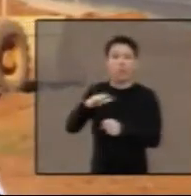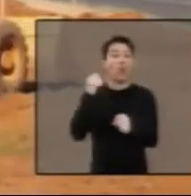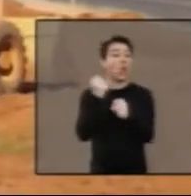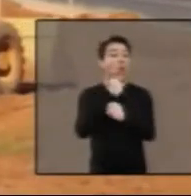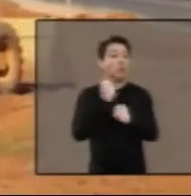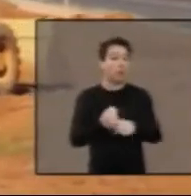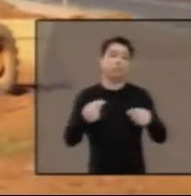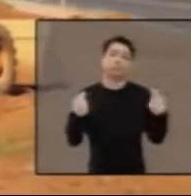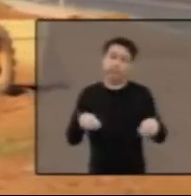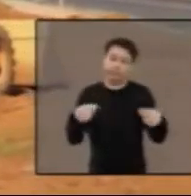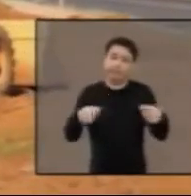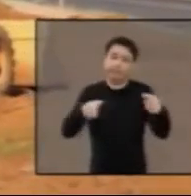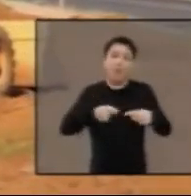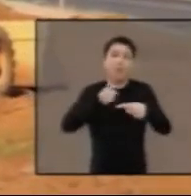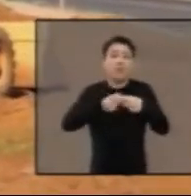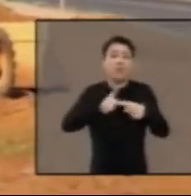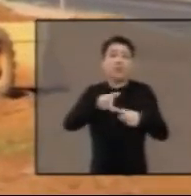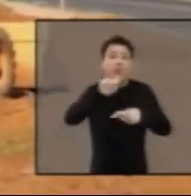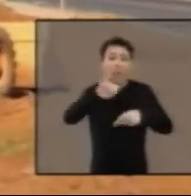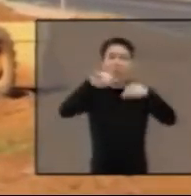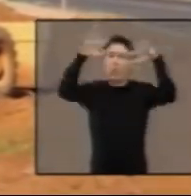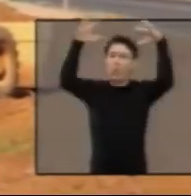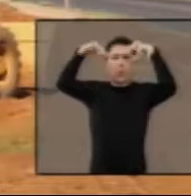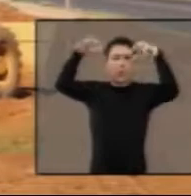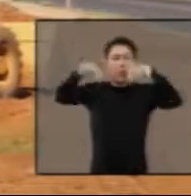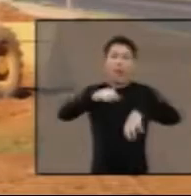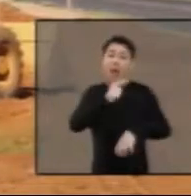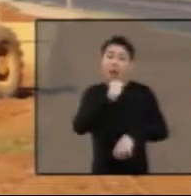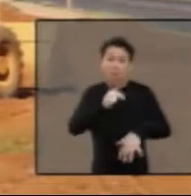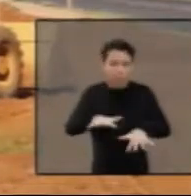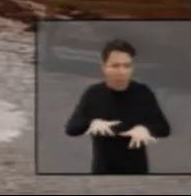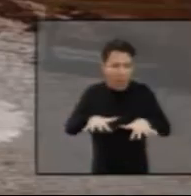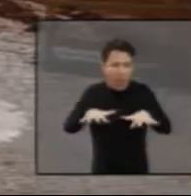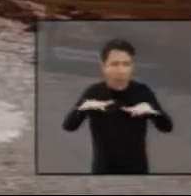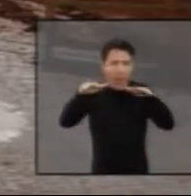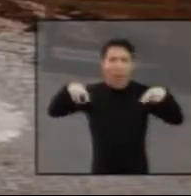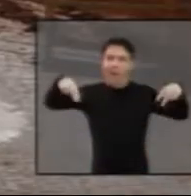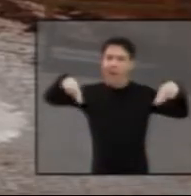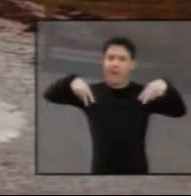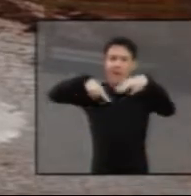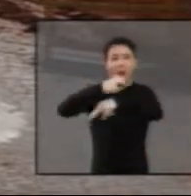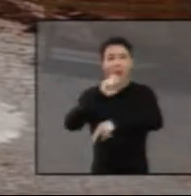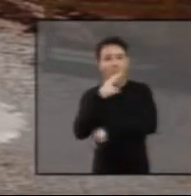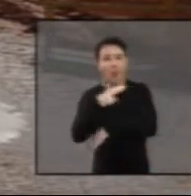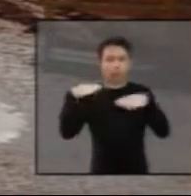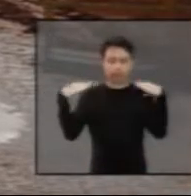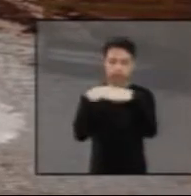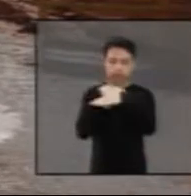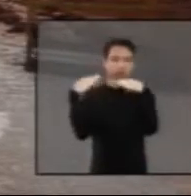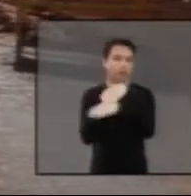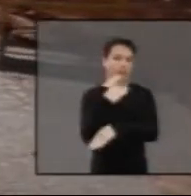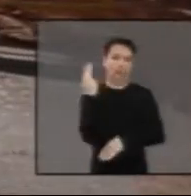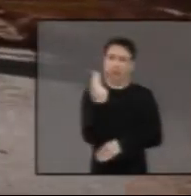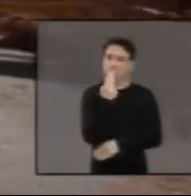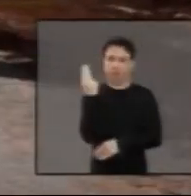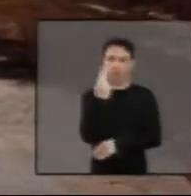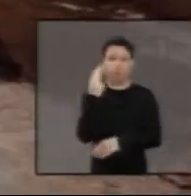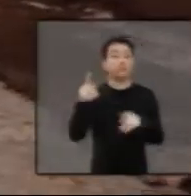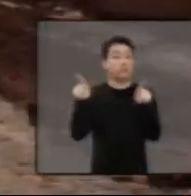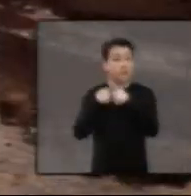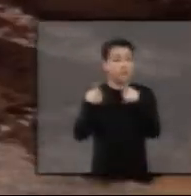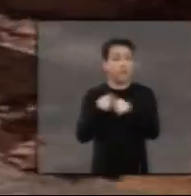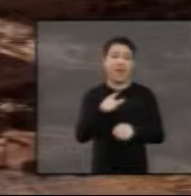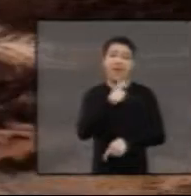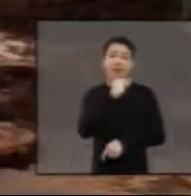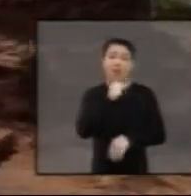obra é necessária que se faça aqui no bairro, porque quando chove nessa região, fica praticamente essa